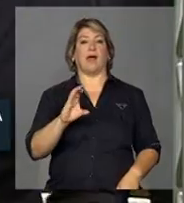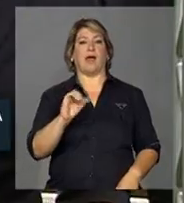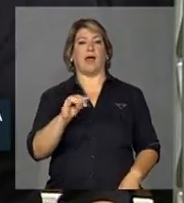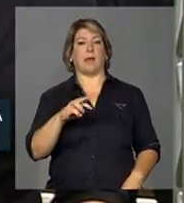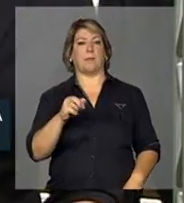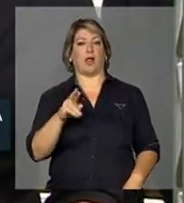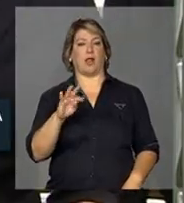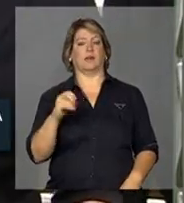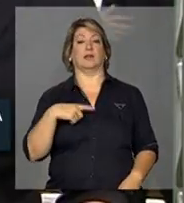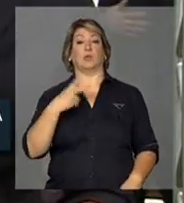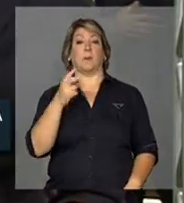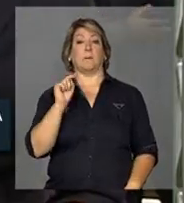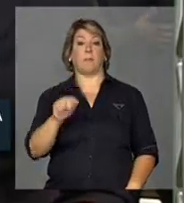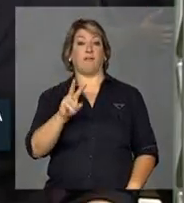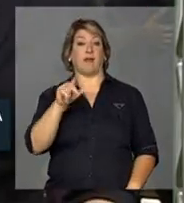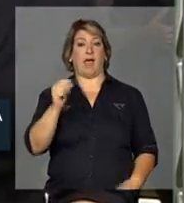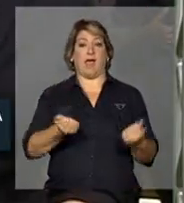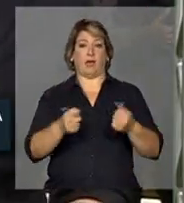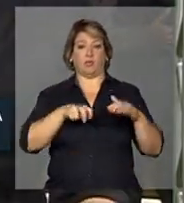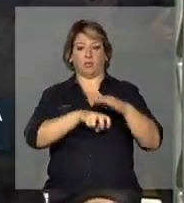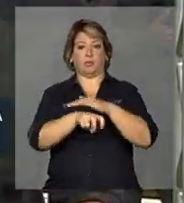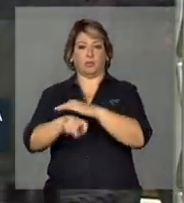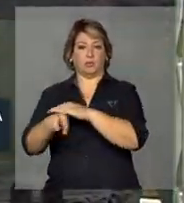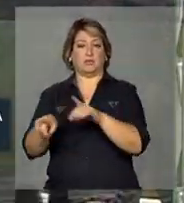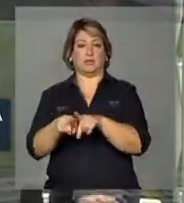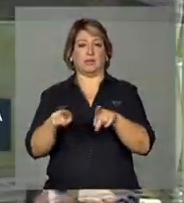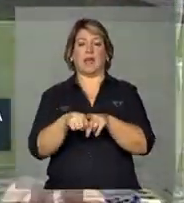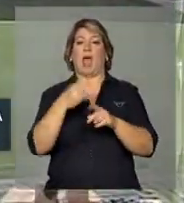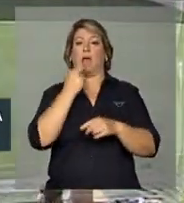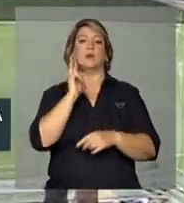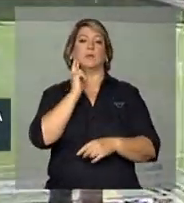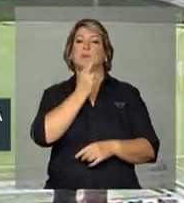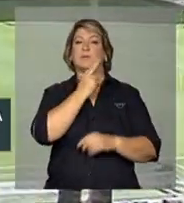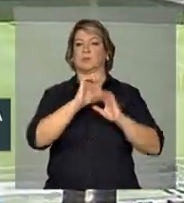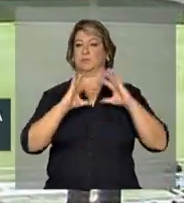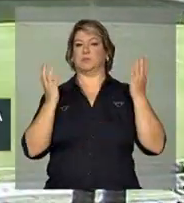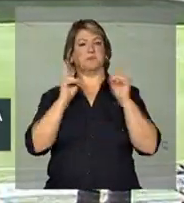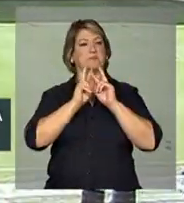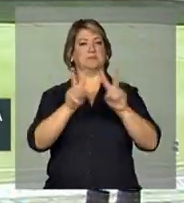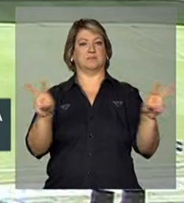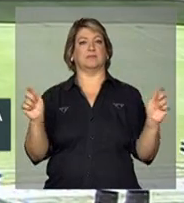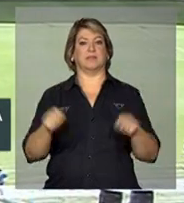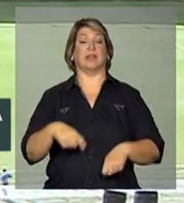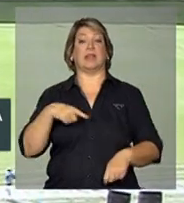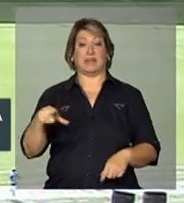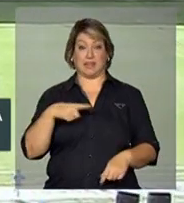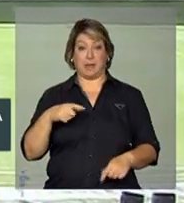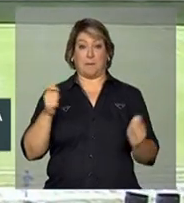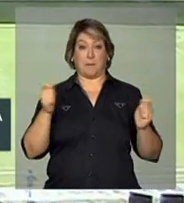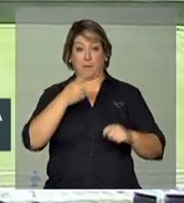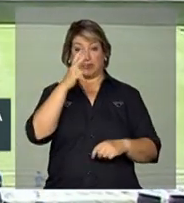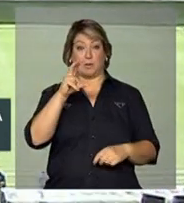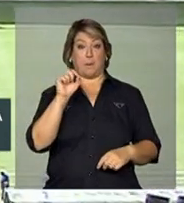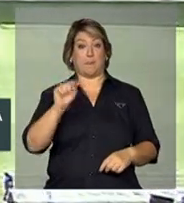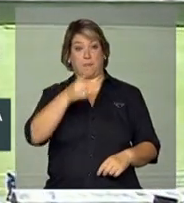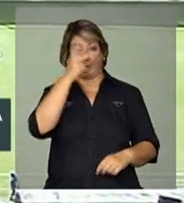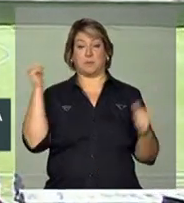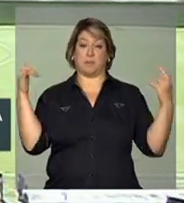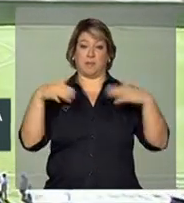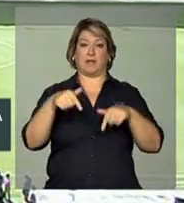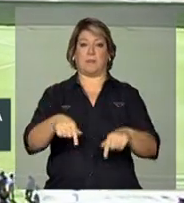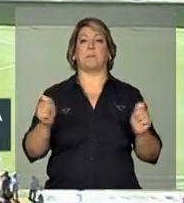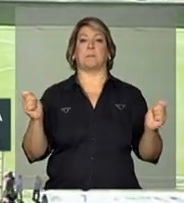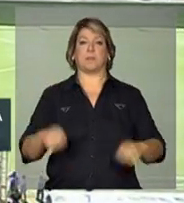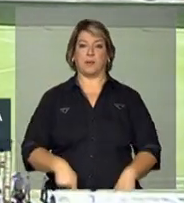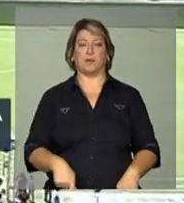2 mil vagas para estacionamento e um restaurante panorâmico. A capacidade de público é para 50 mil pessoas. A Arena